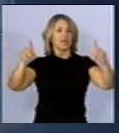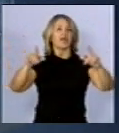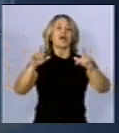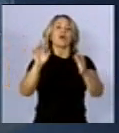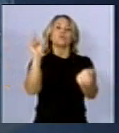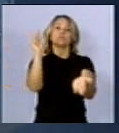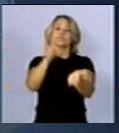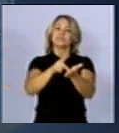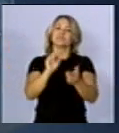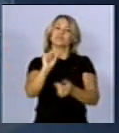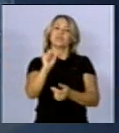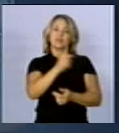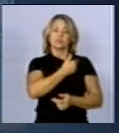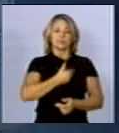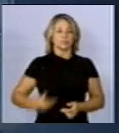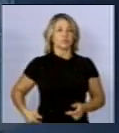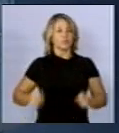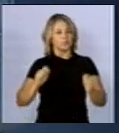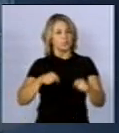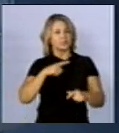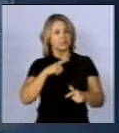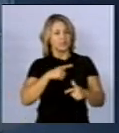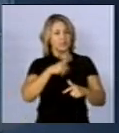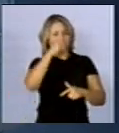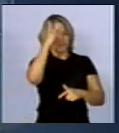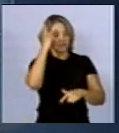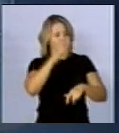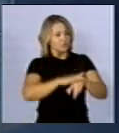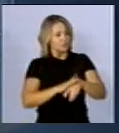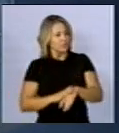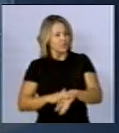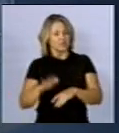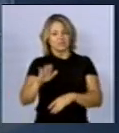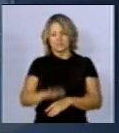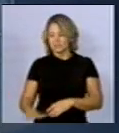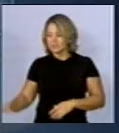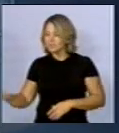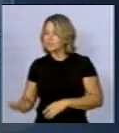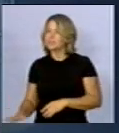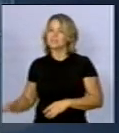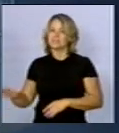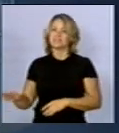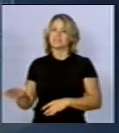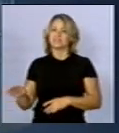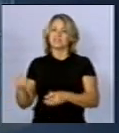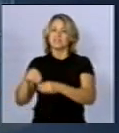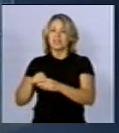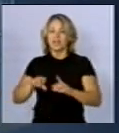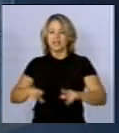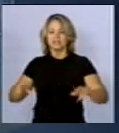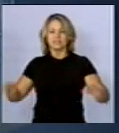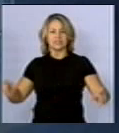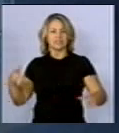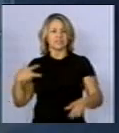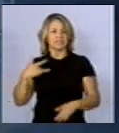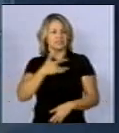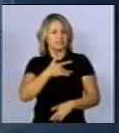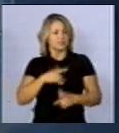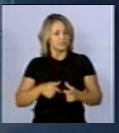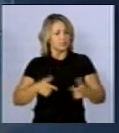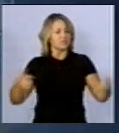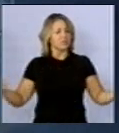é a seguinte, é porque todo o público você pode ter pessoas de idade, doentes, crianças, quer dizer, a variabilidade de condições de saúde é muito grande. E a exposição ocupacional são,